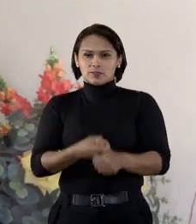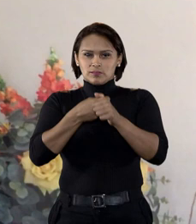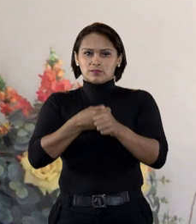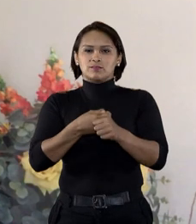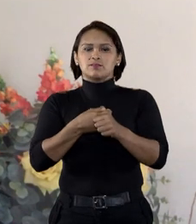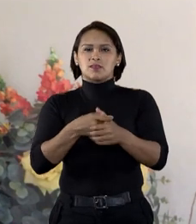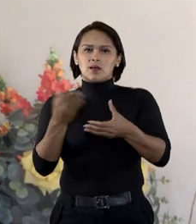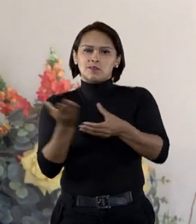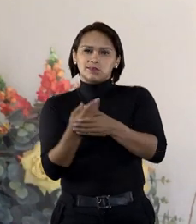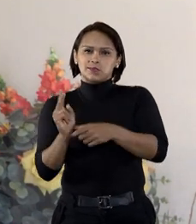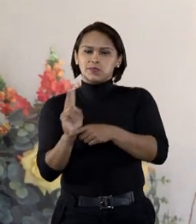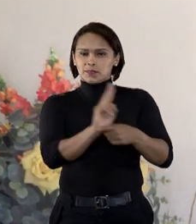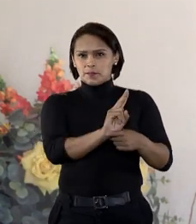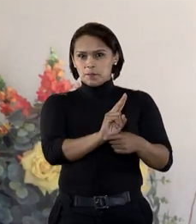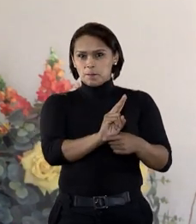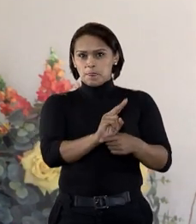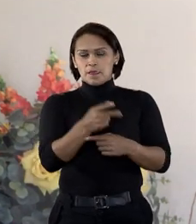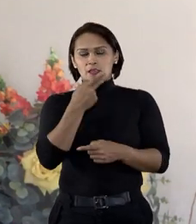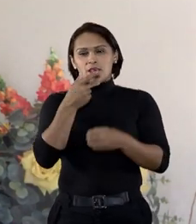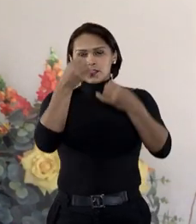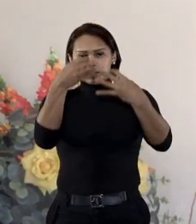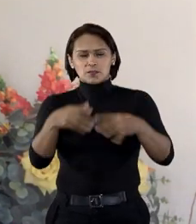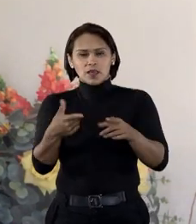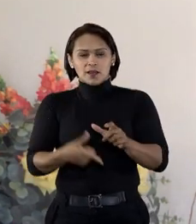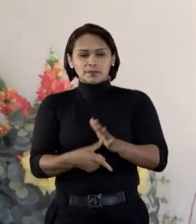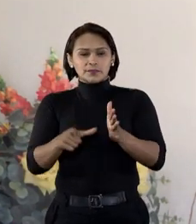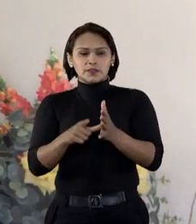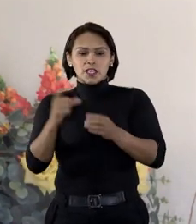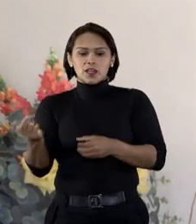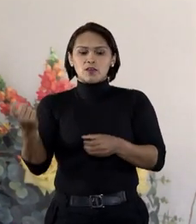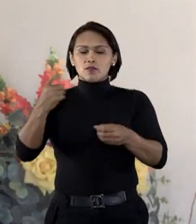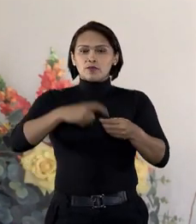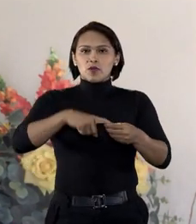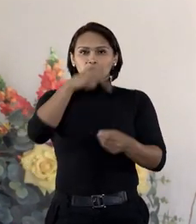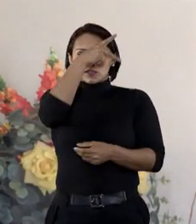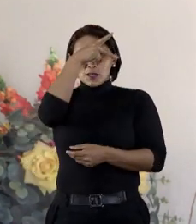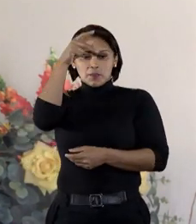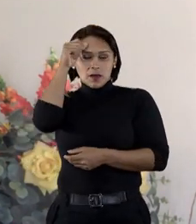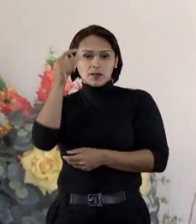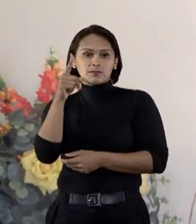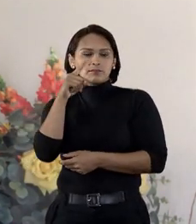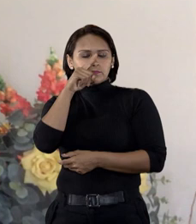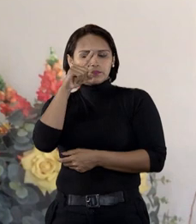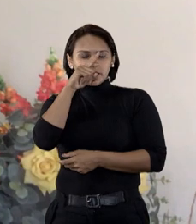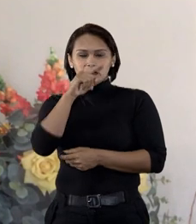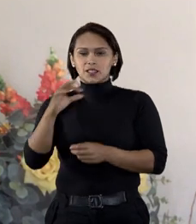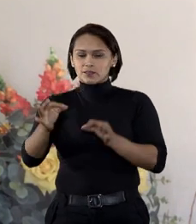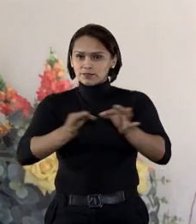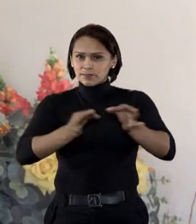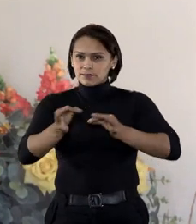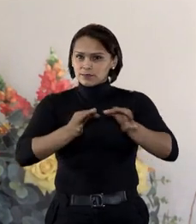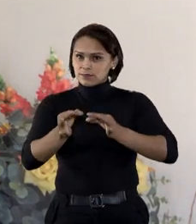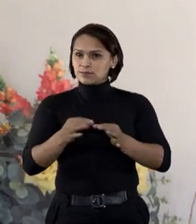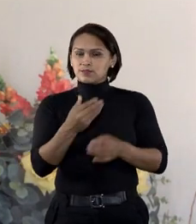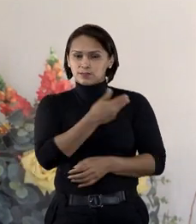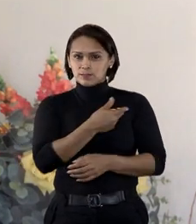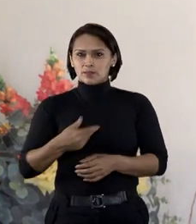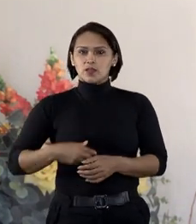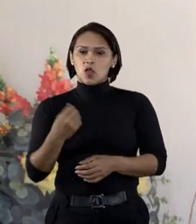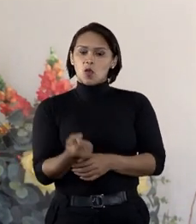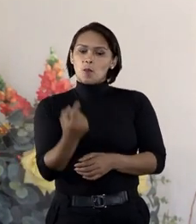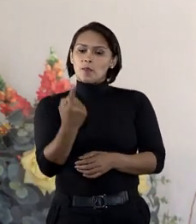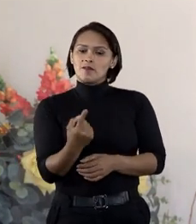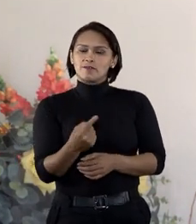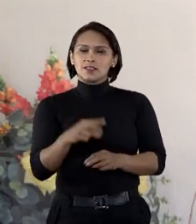a suspensão da liminar. Alegaram, entre outros pontos, que o retorno do prefeito ao cargo representaria risco de lesão à ordem pública,